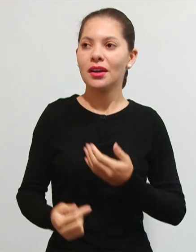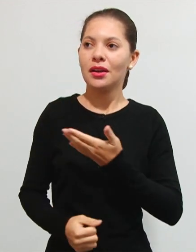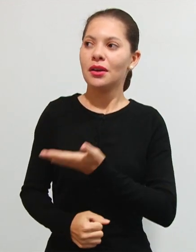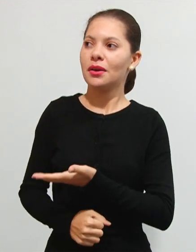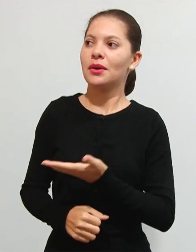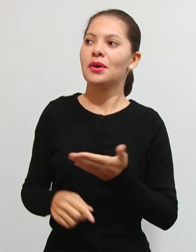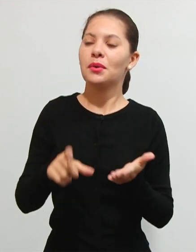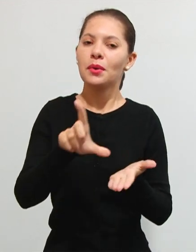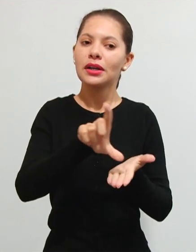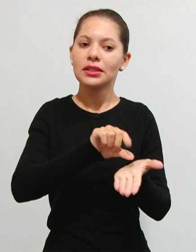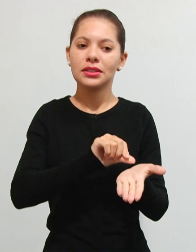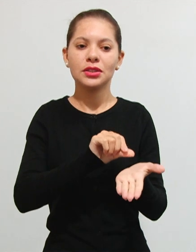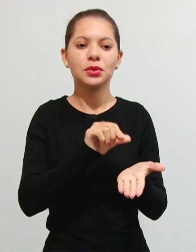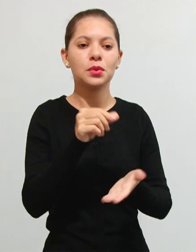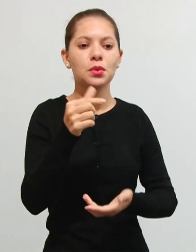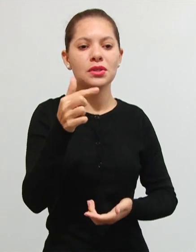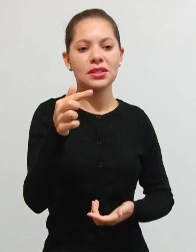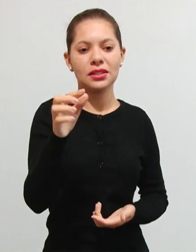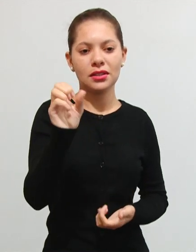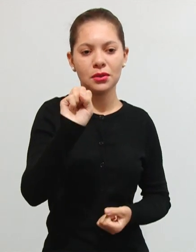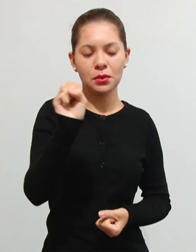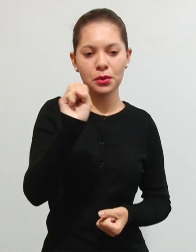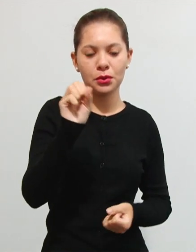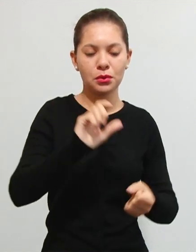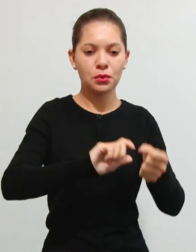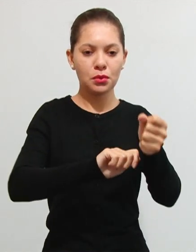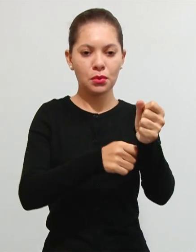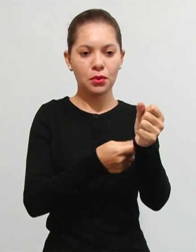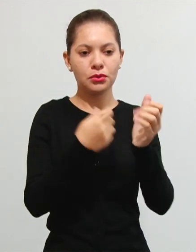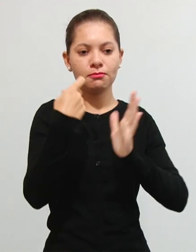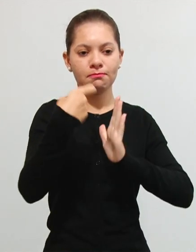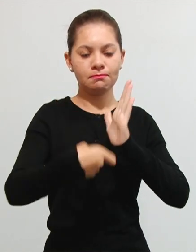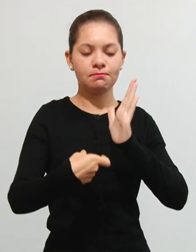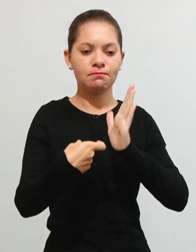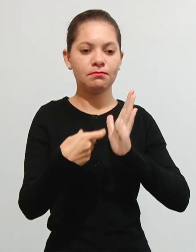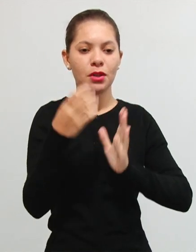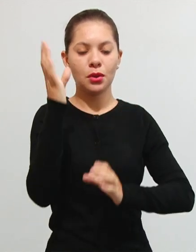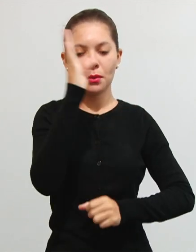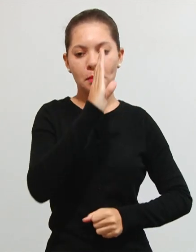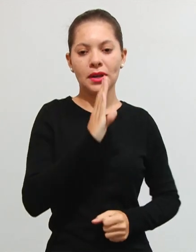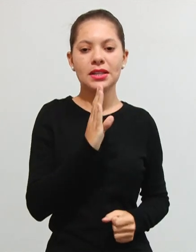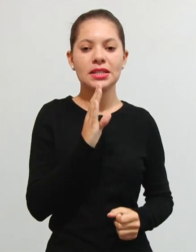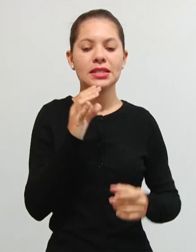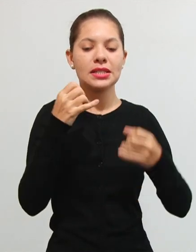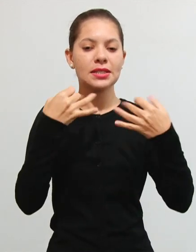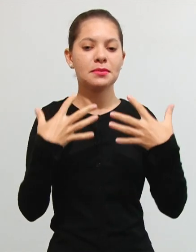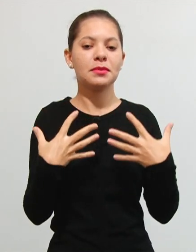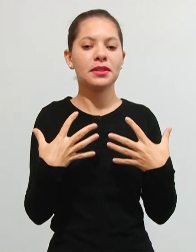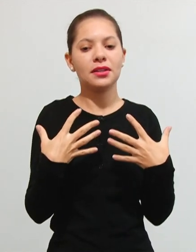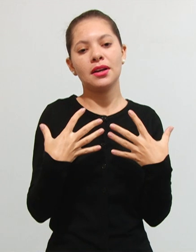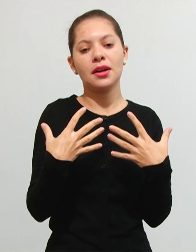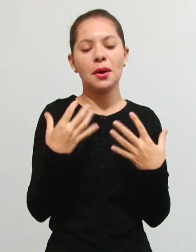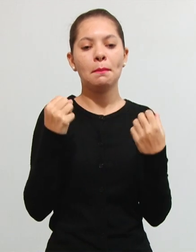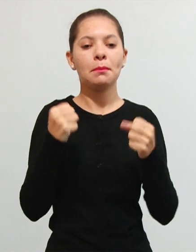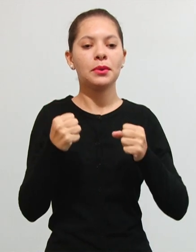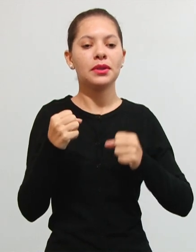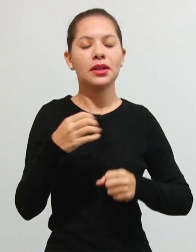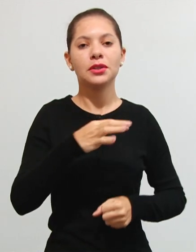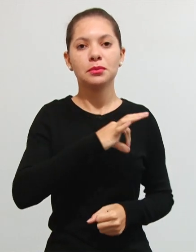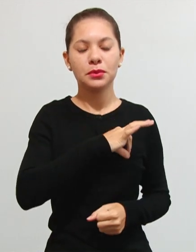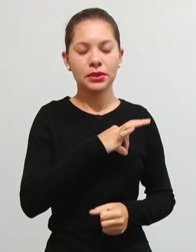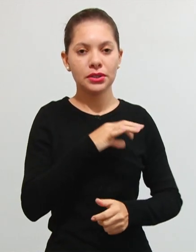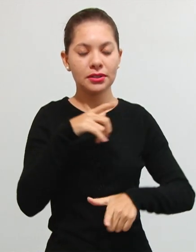do Código Tributário Nacional, que diz o seguinte Considera-se poder de polícia e atividade da